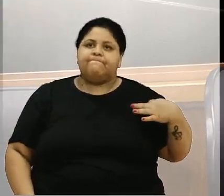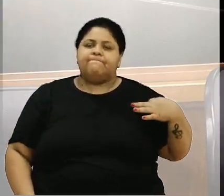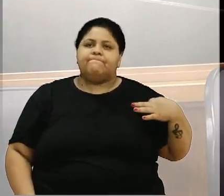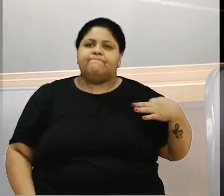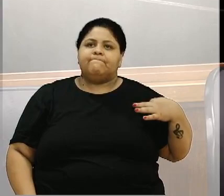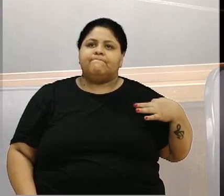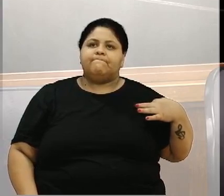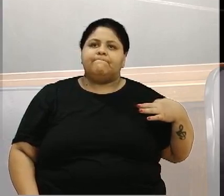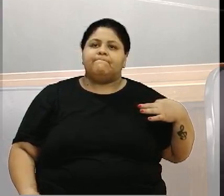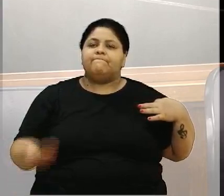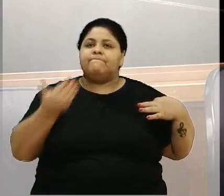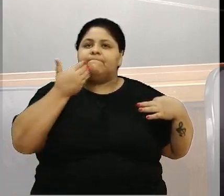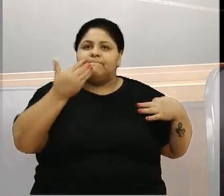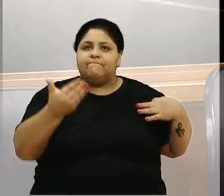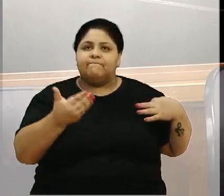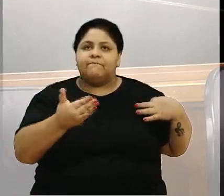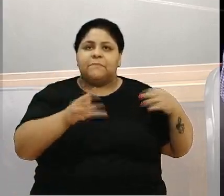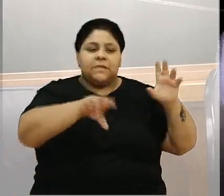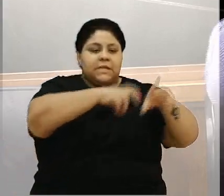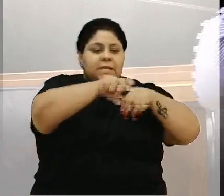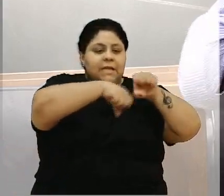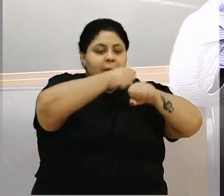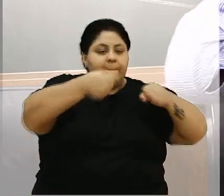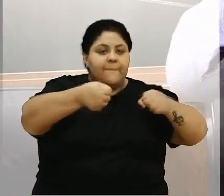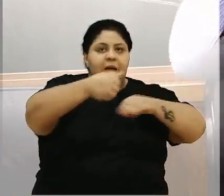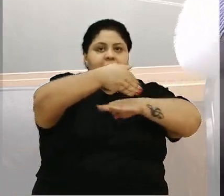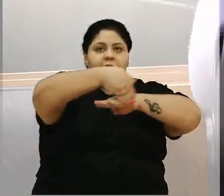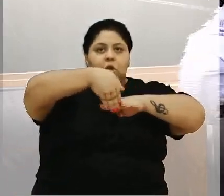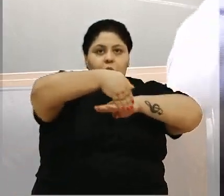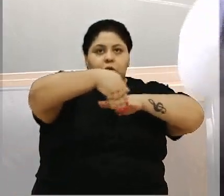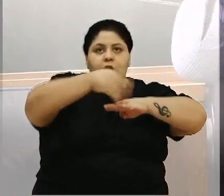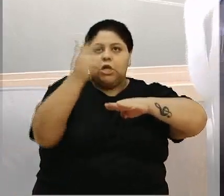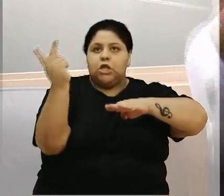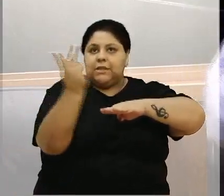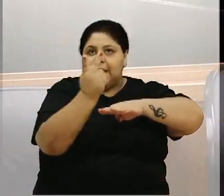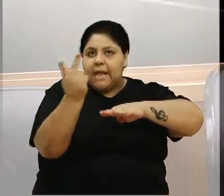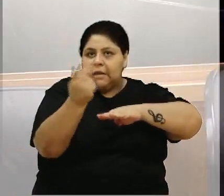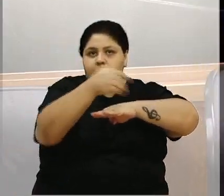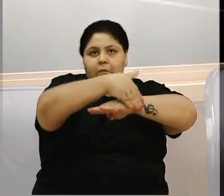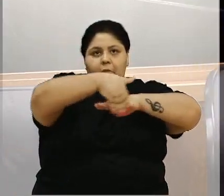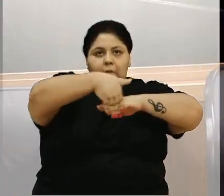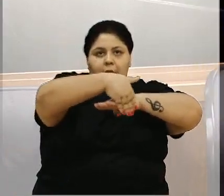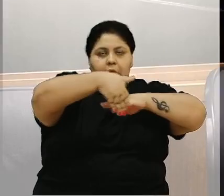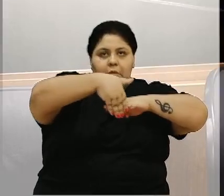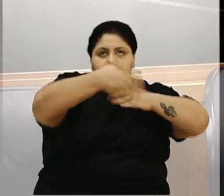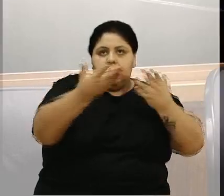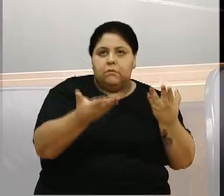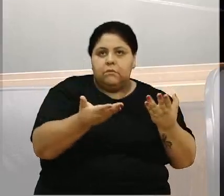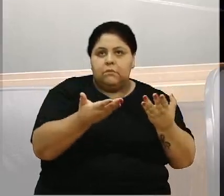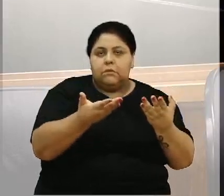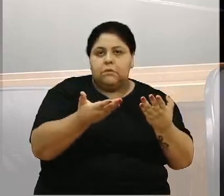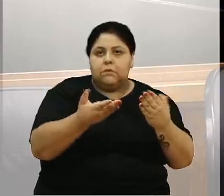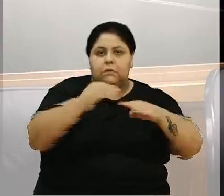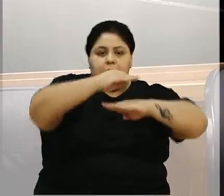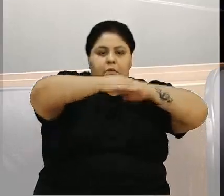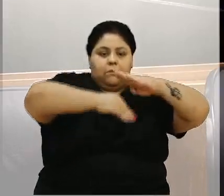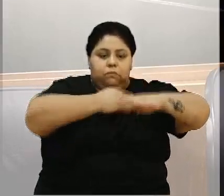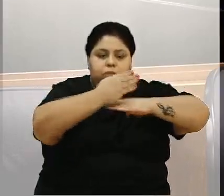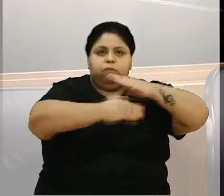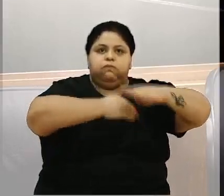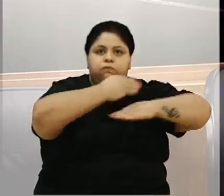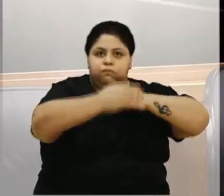que se amarre os tênis, dois tênis com cadarço ou com uma fita, de preferência já manda